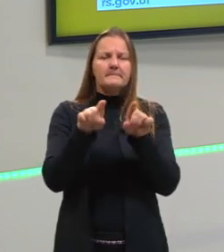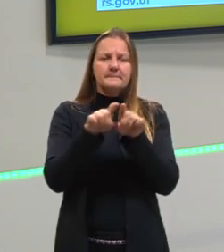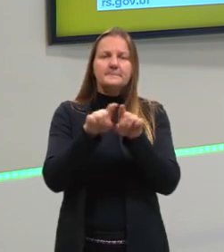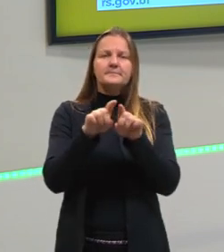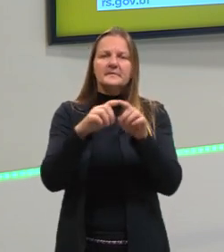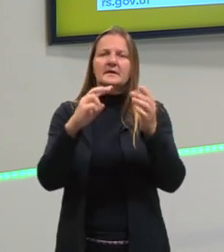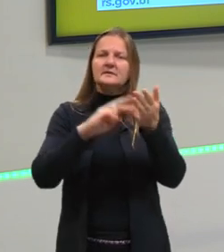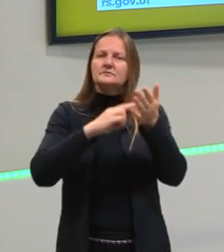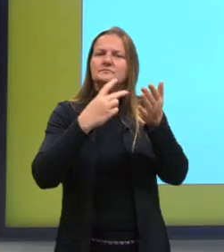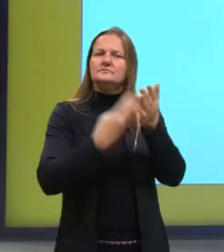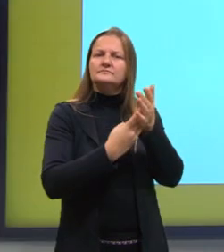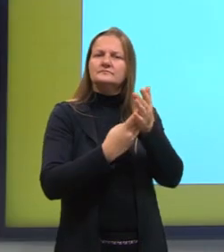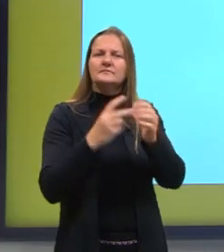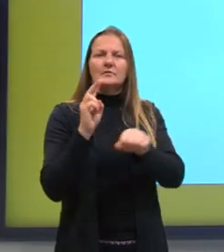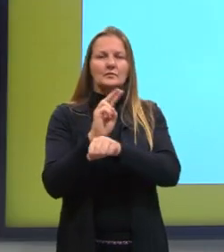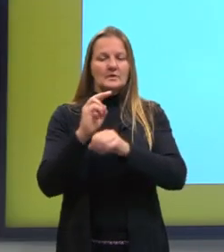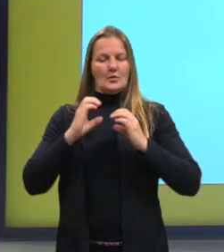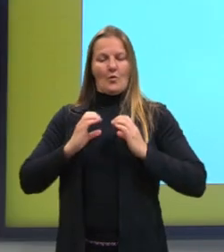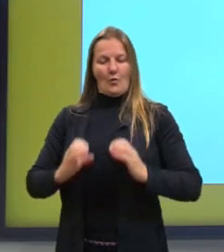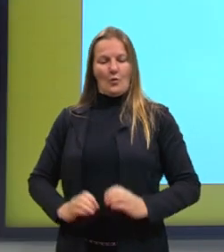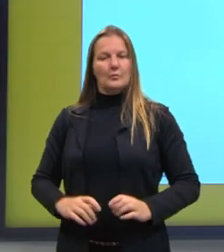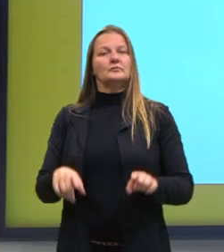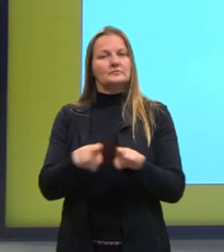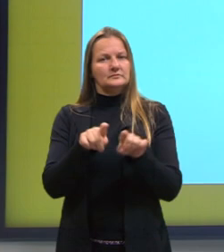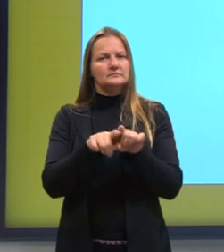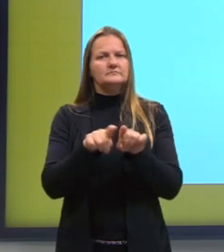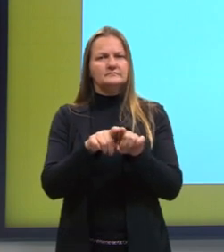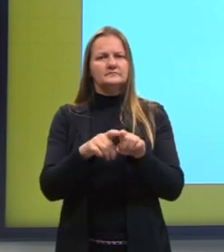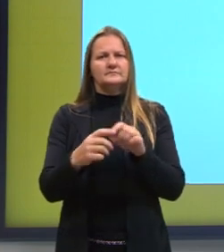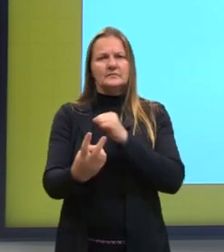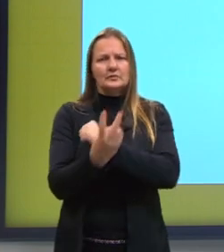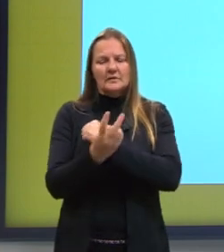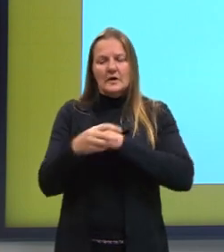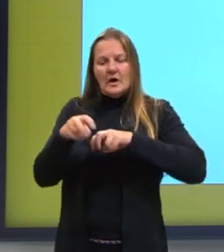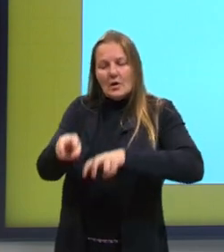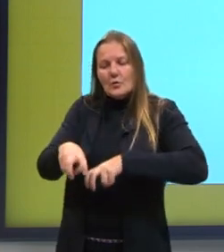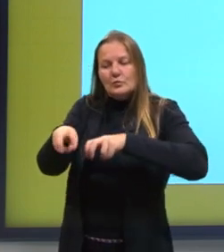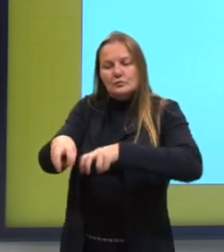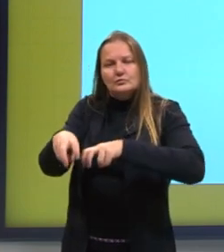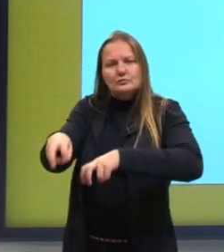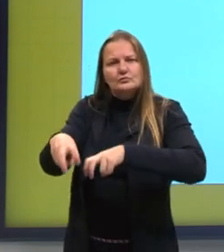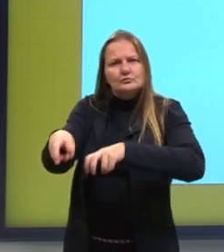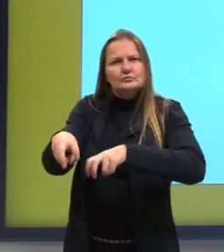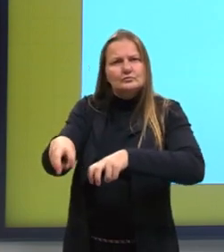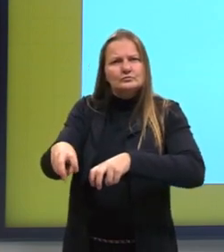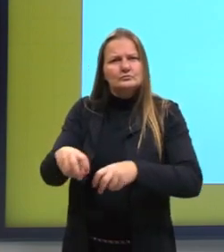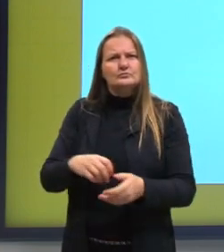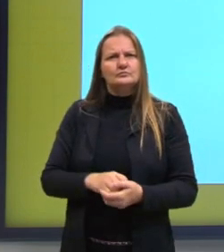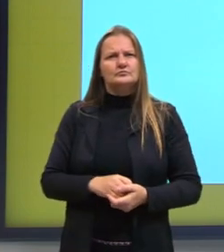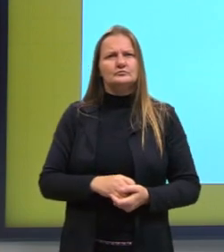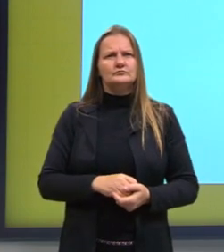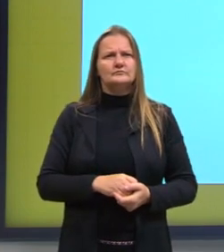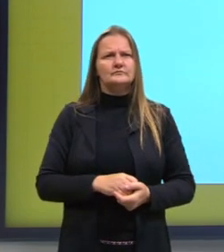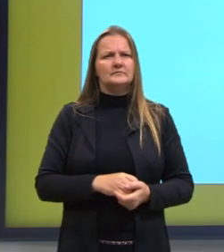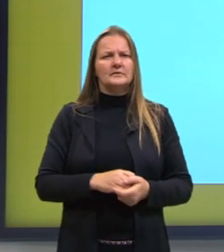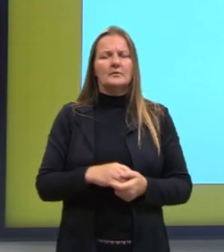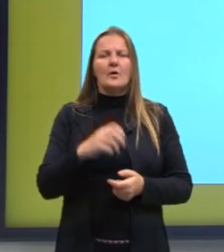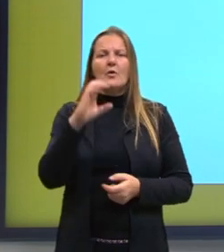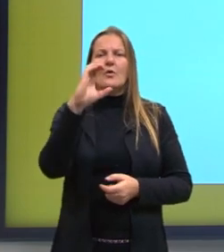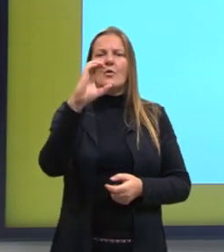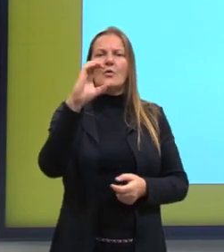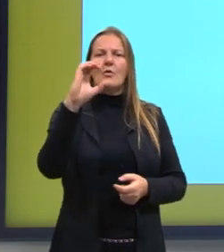significado cuidar do corpo, cuidar da agricultura, esse cuidado com a agricultura, esse colo, esse colere de